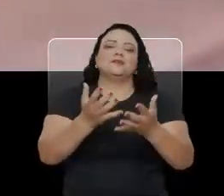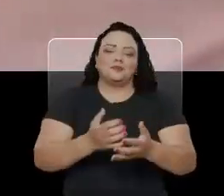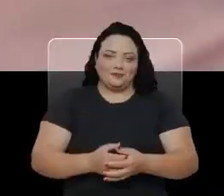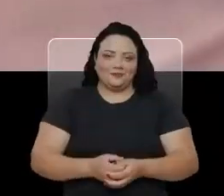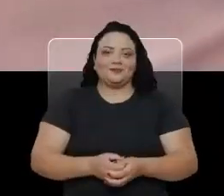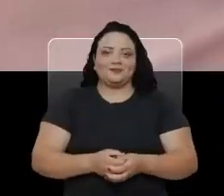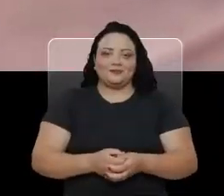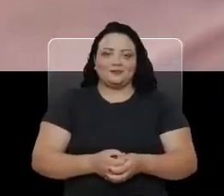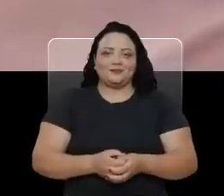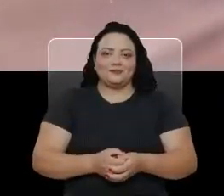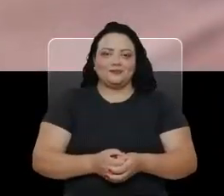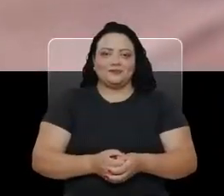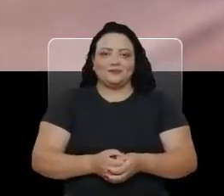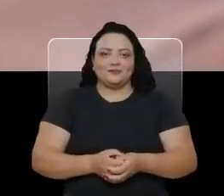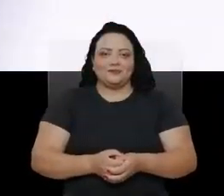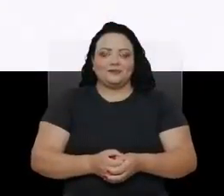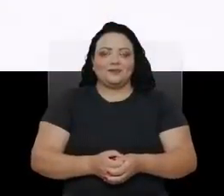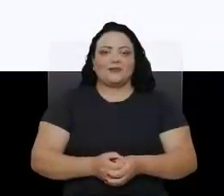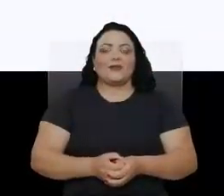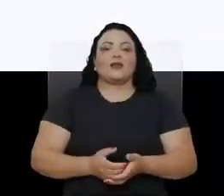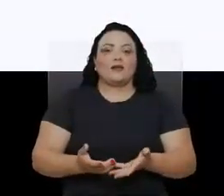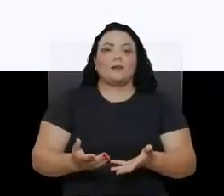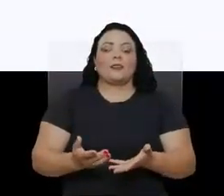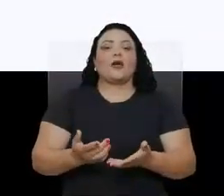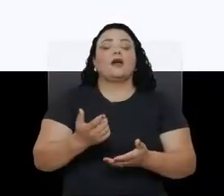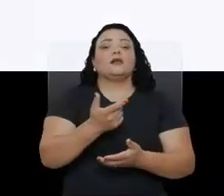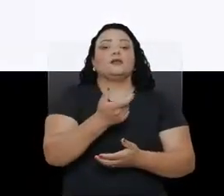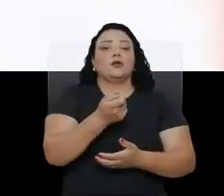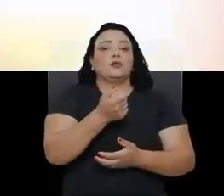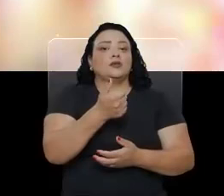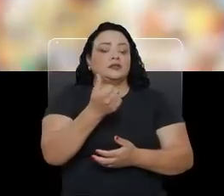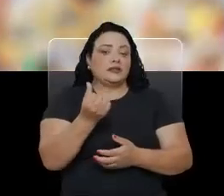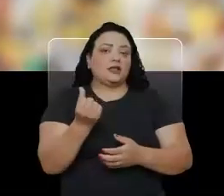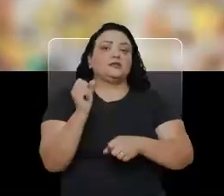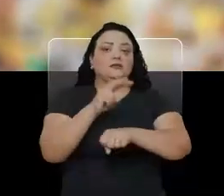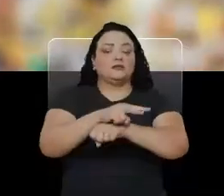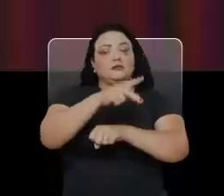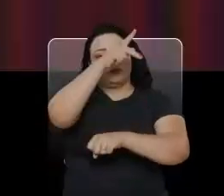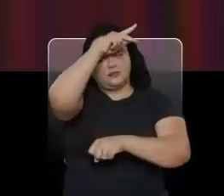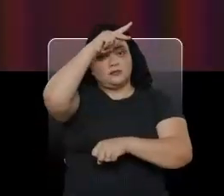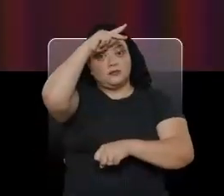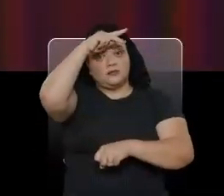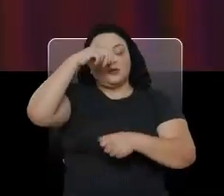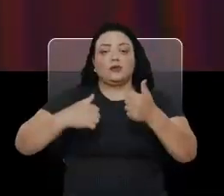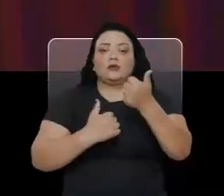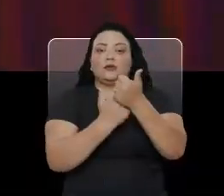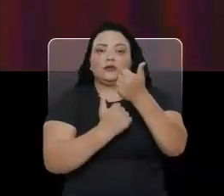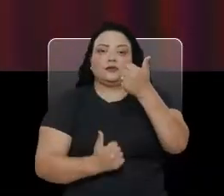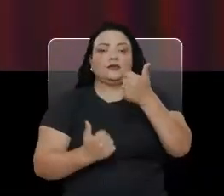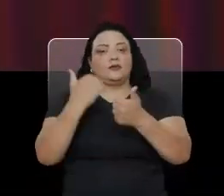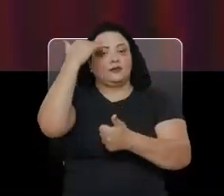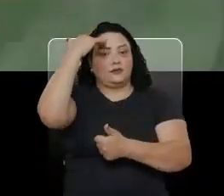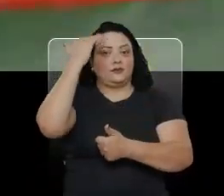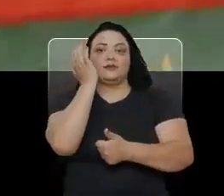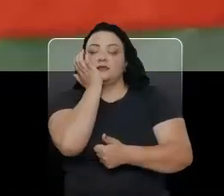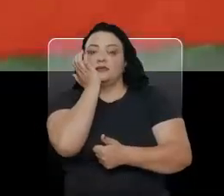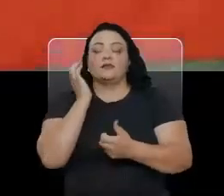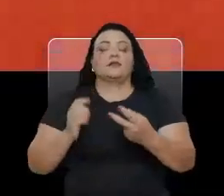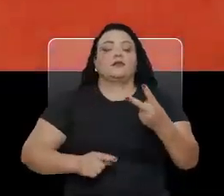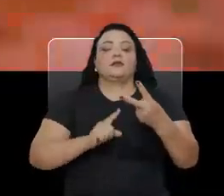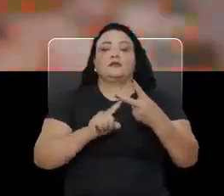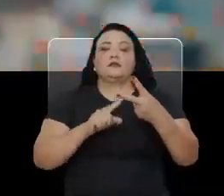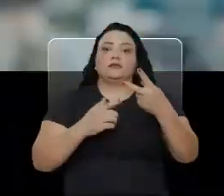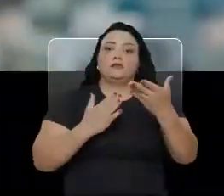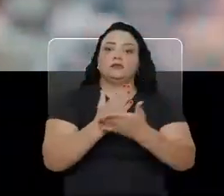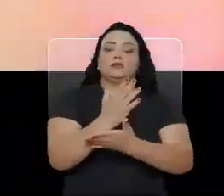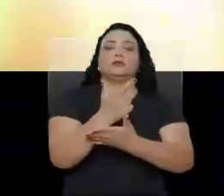nos olhos. Eleito prefeito em 2016, tendo Irma Lemos como vice e reeleito